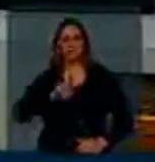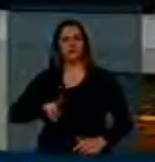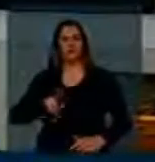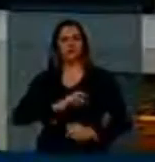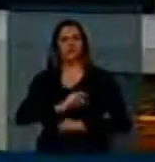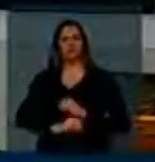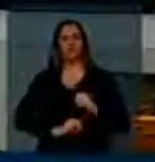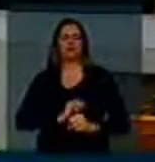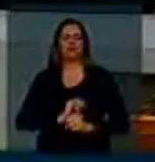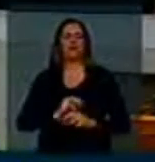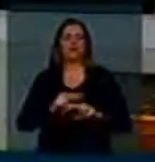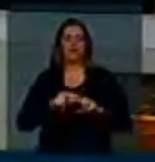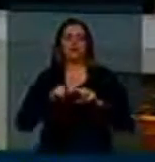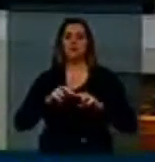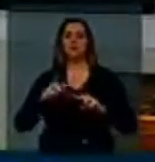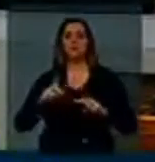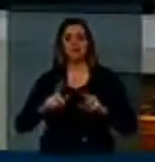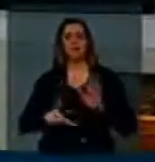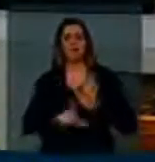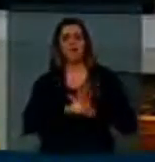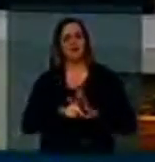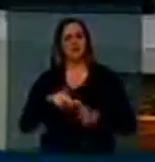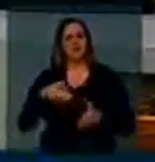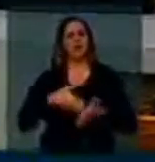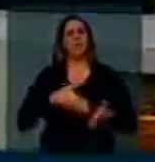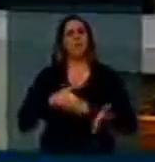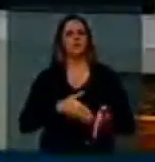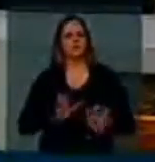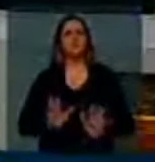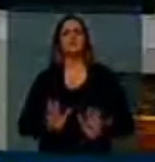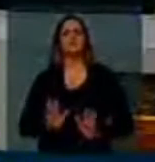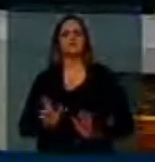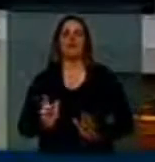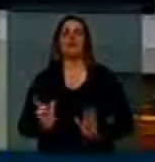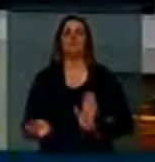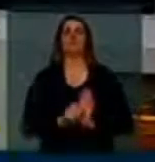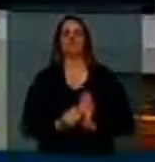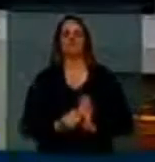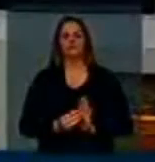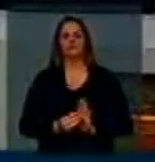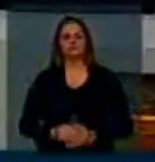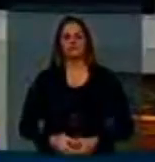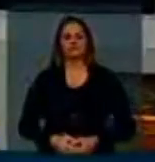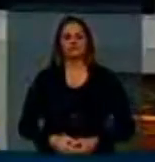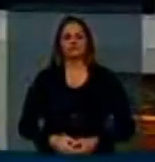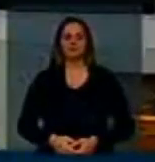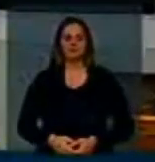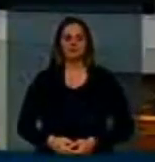no uso da tecnologia para análise da nossa